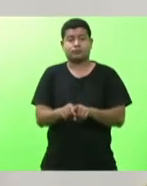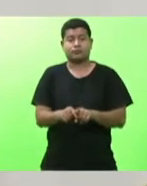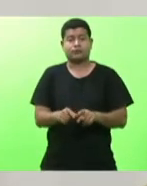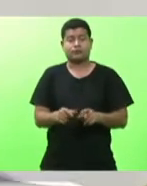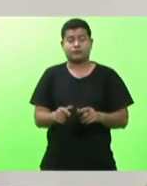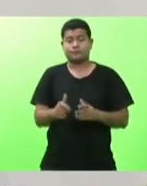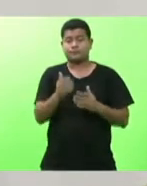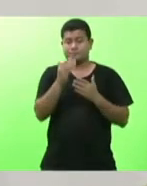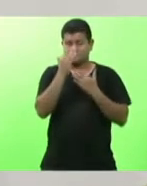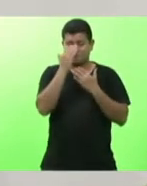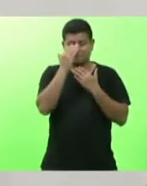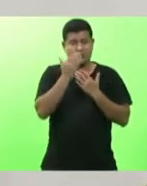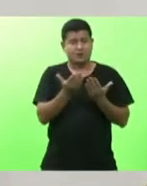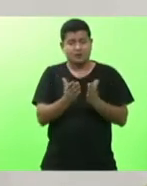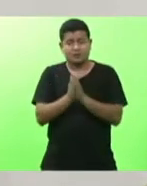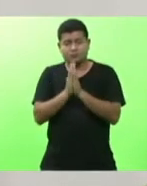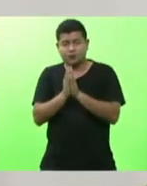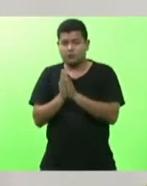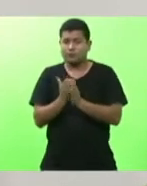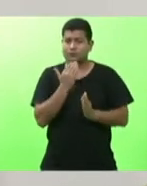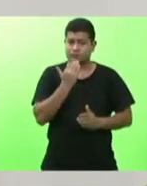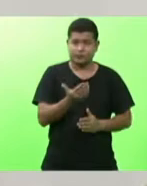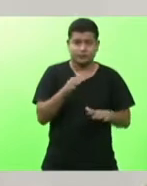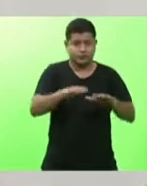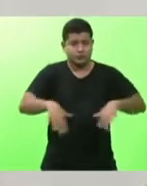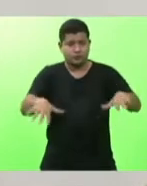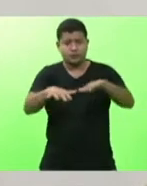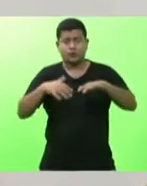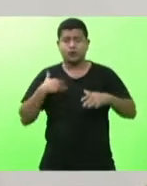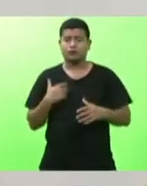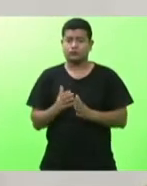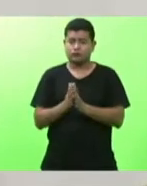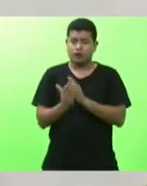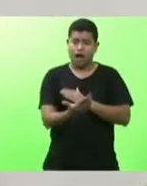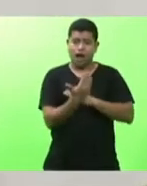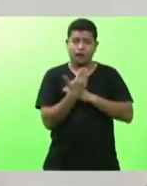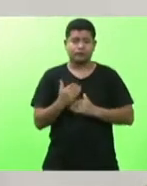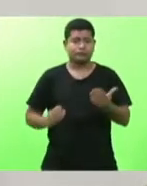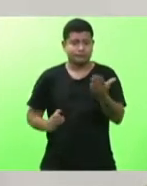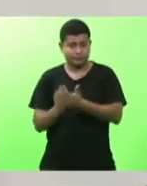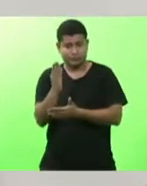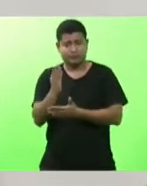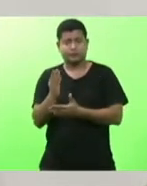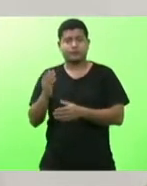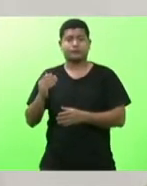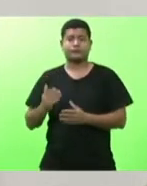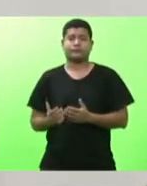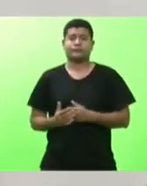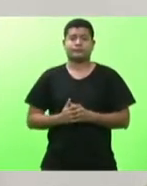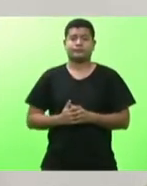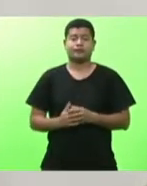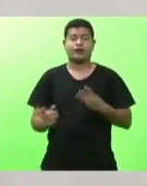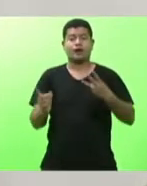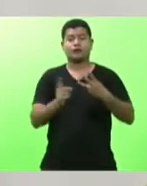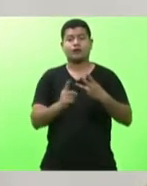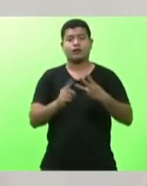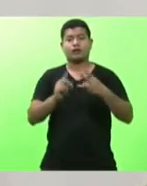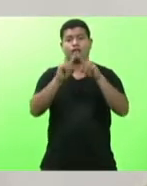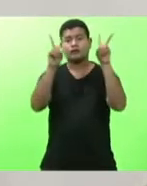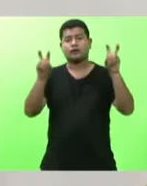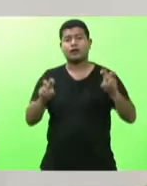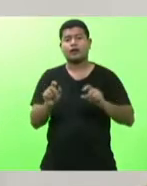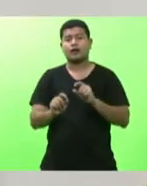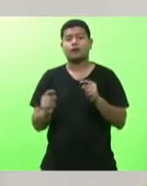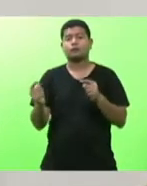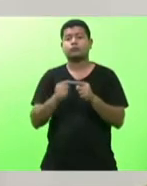apelo, o meu pedido aos colegas para que ela seja aprovada então nesse dia. O meu terceiro tema senhor presidente